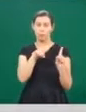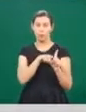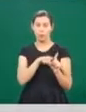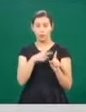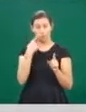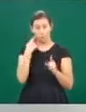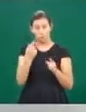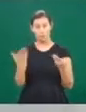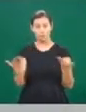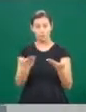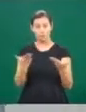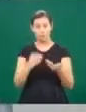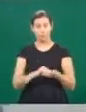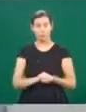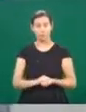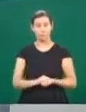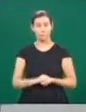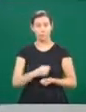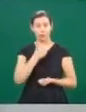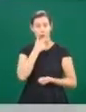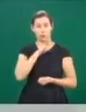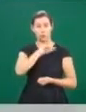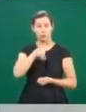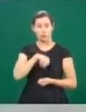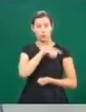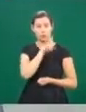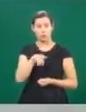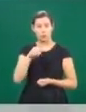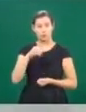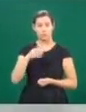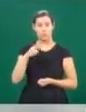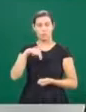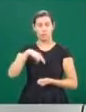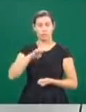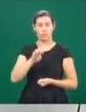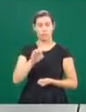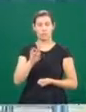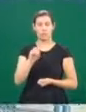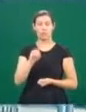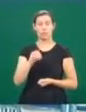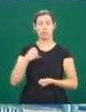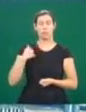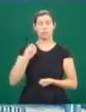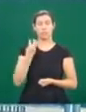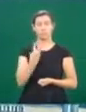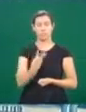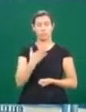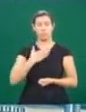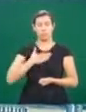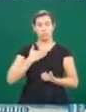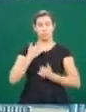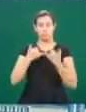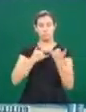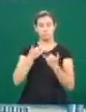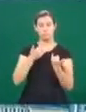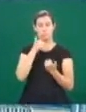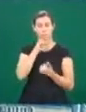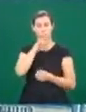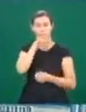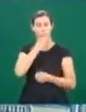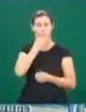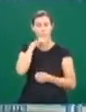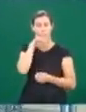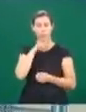ver a seguir. João Neto tem 3 anos. Gosta de se divertir com os pais. Quando a pergunta é a